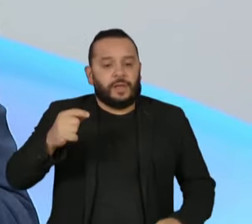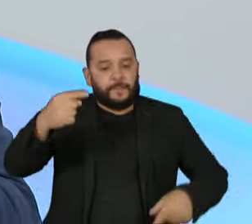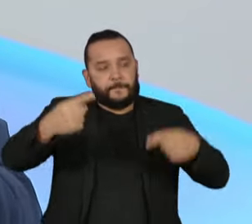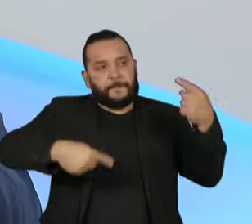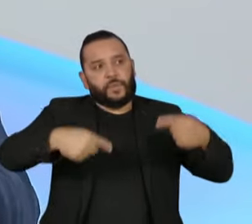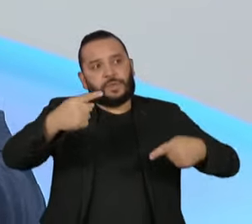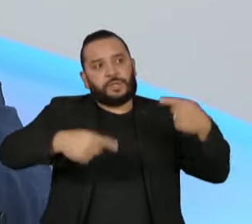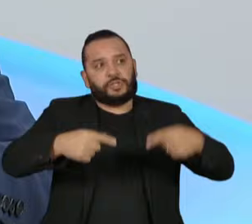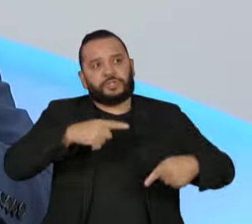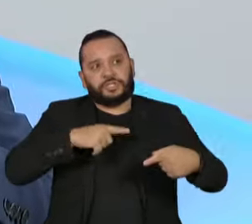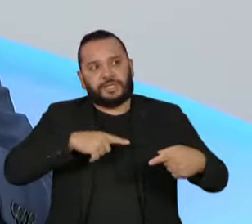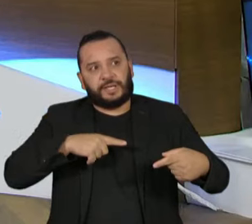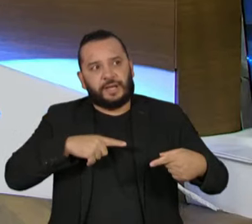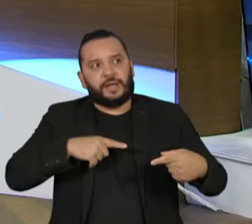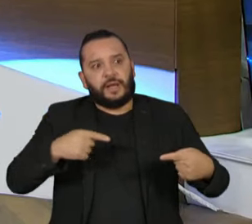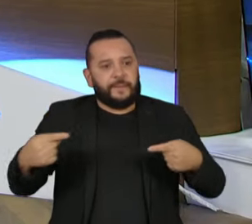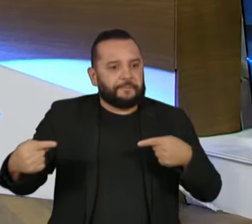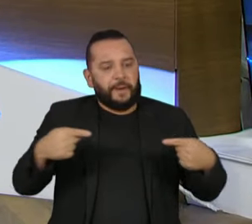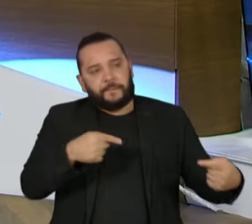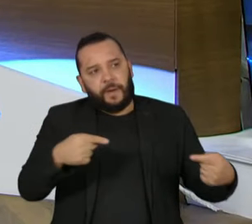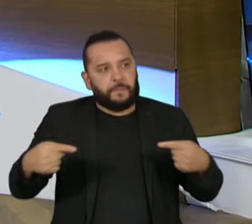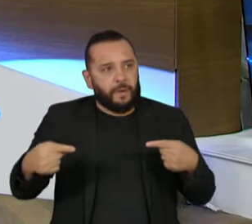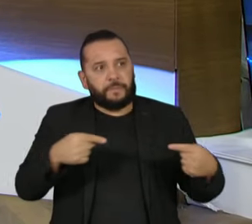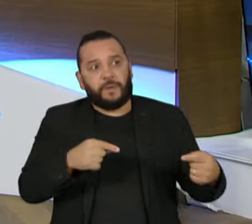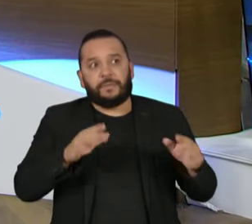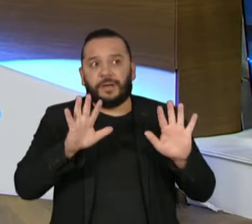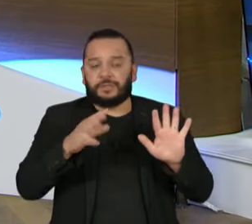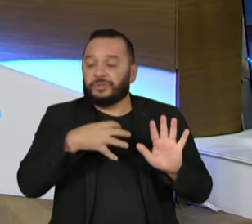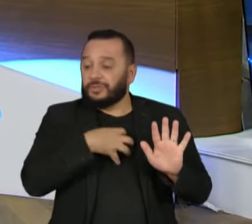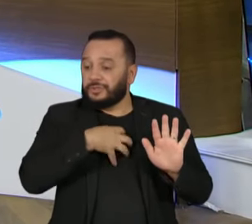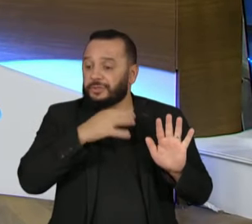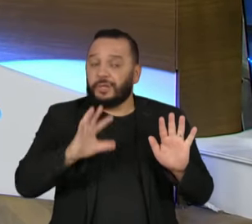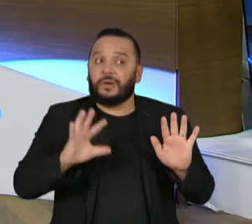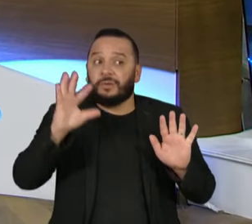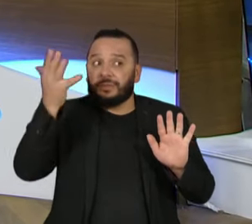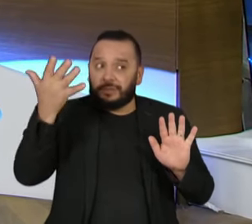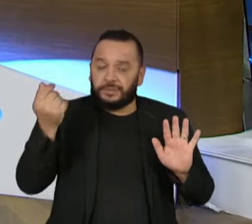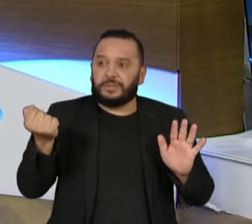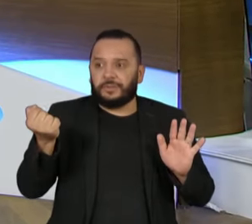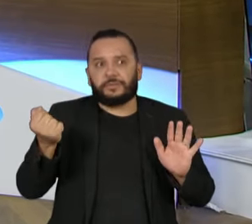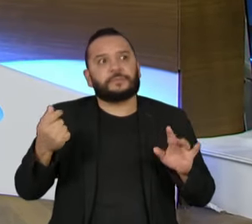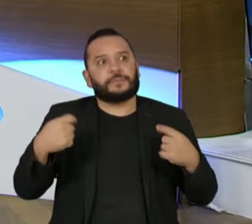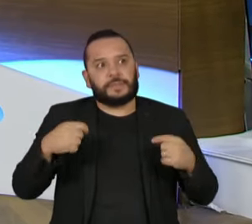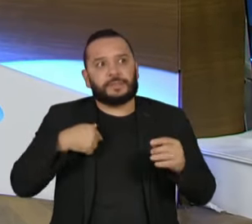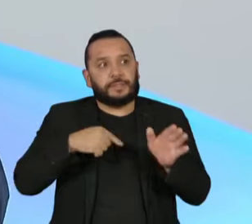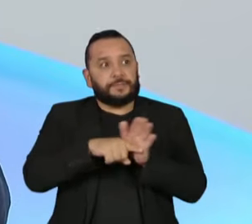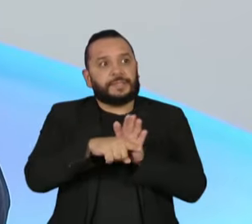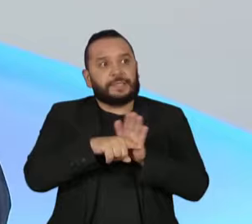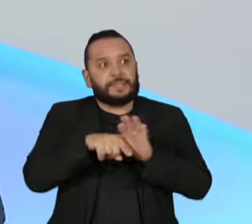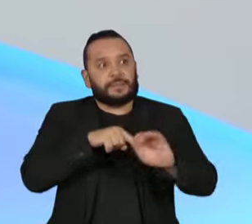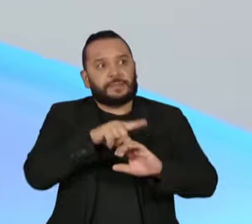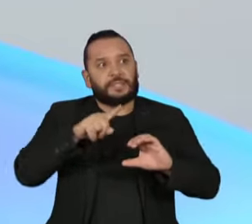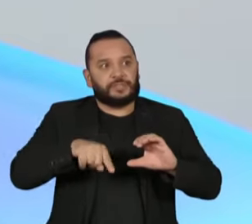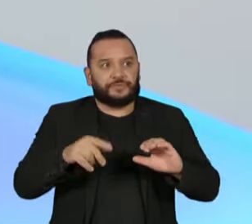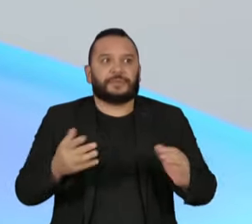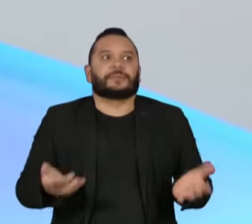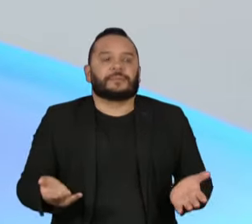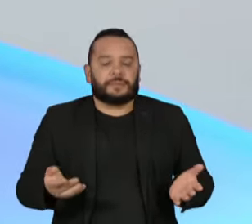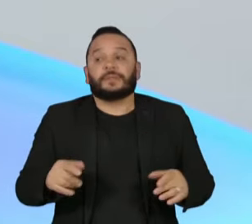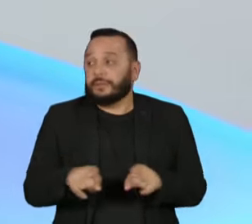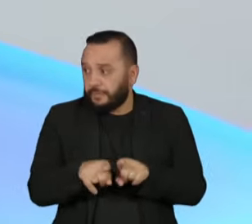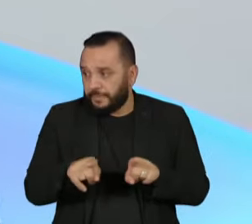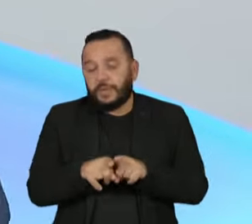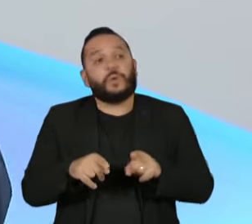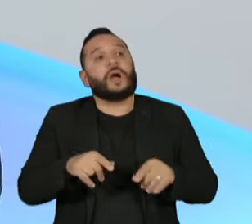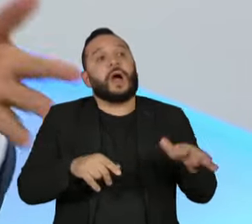A forma como ela aconteceu, e isso tem que ser trabalhado cientificamente, aliás, outra área que vamos ter